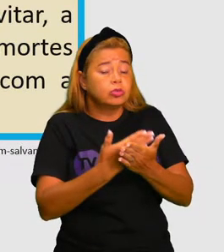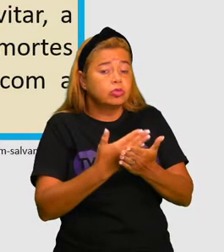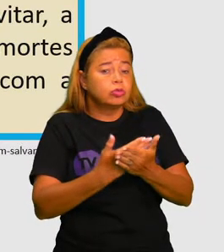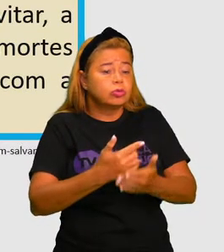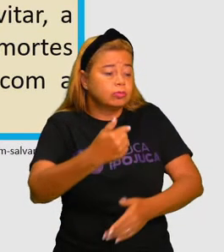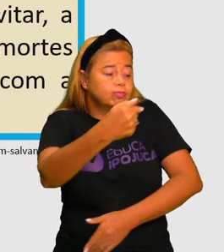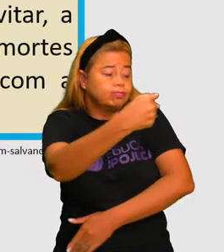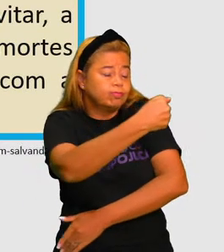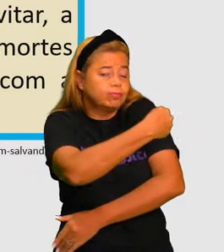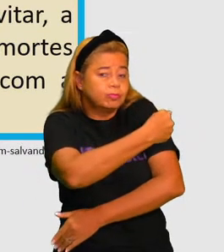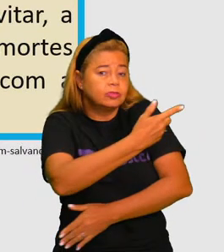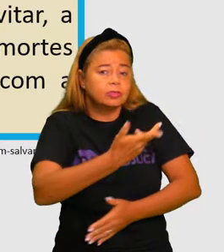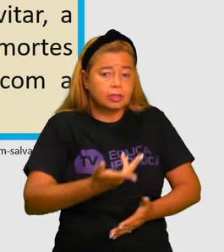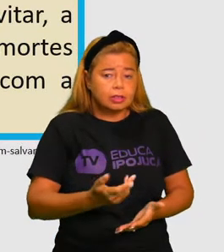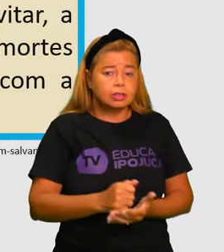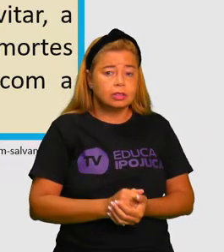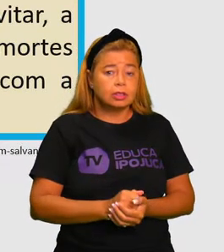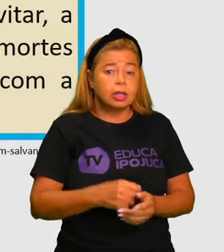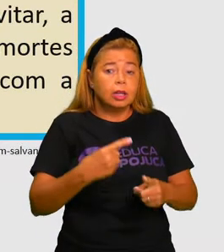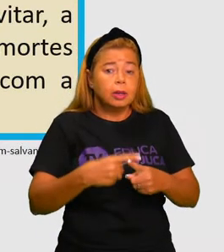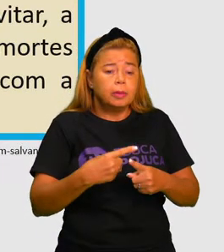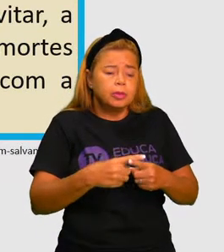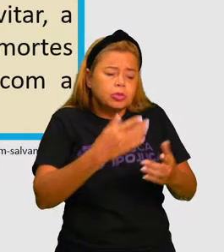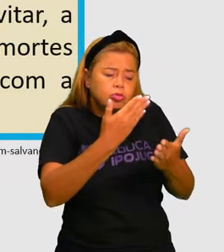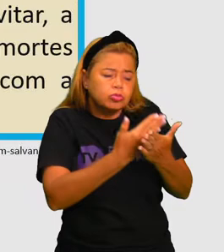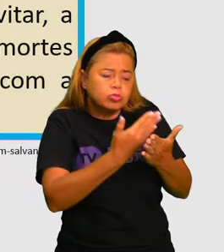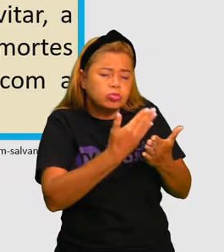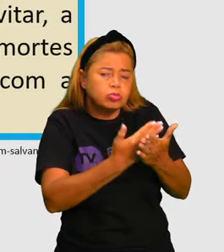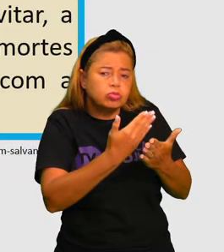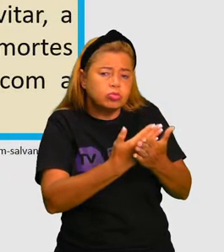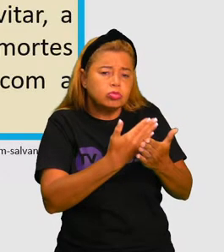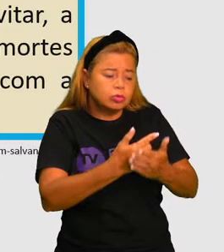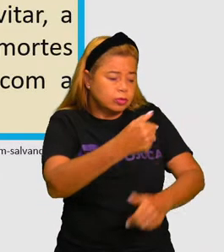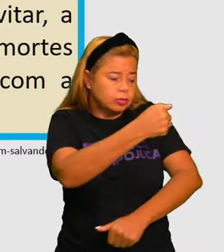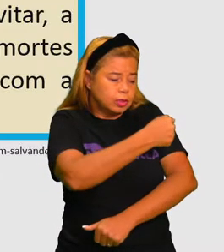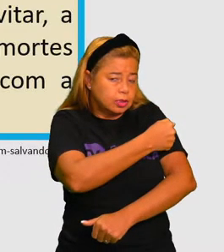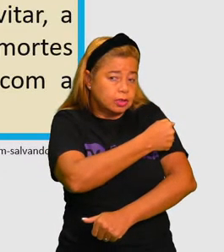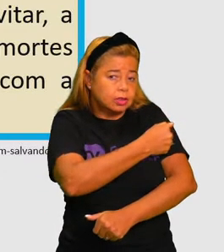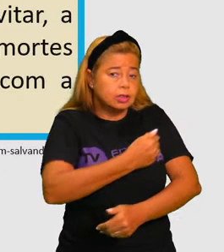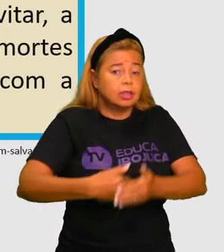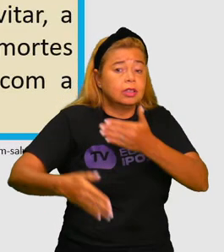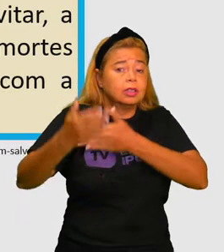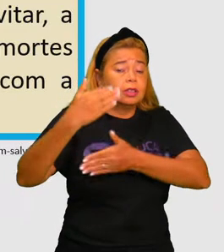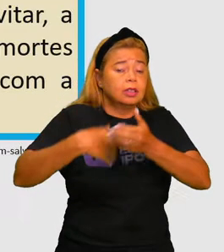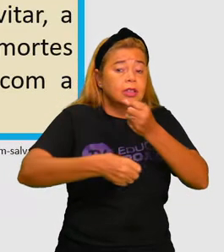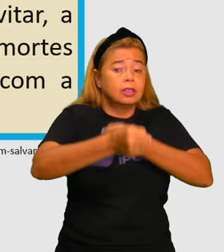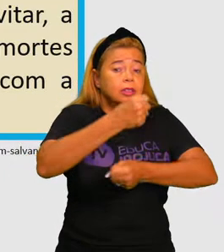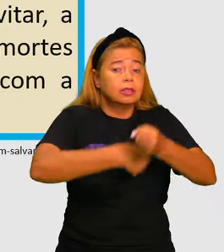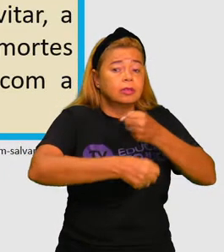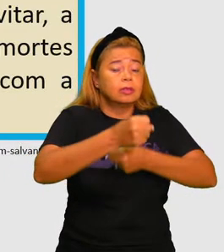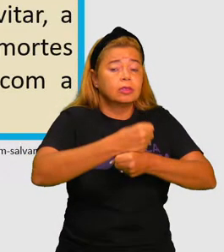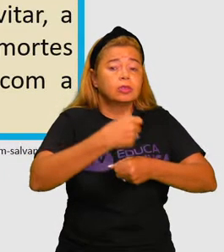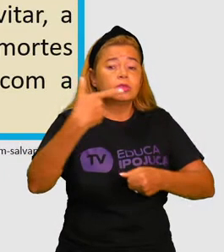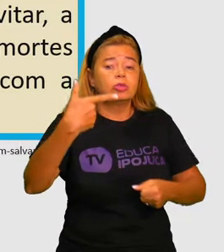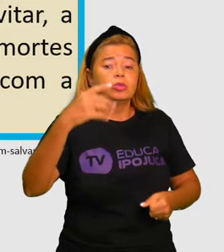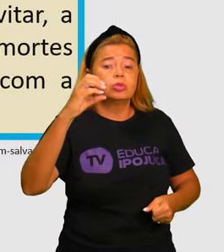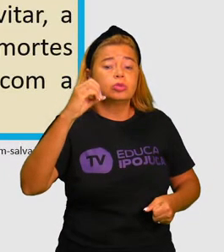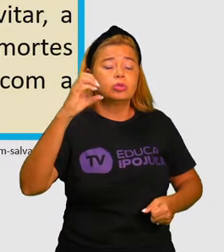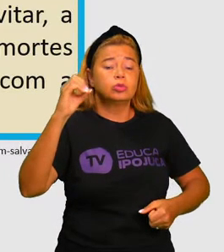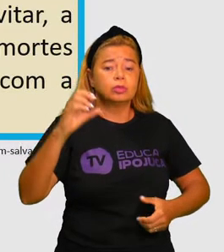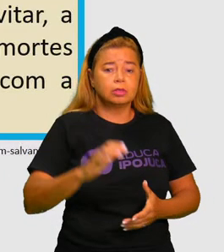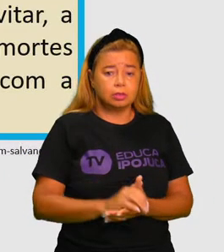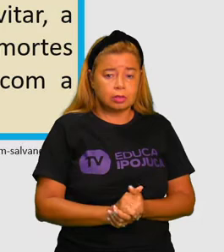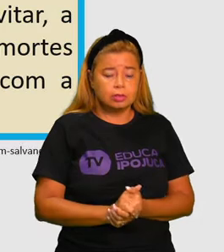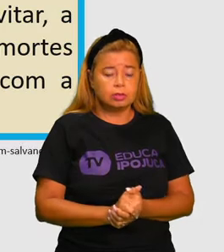começaram há cerca de 250 anos. É bastante tempo, não é? A vacina não vende agora. Os estudos da